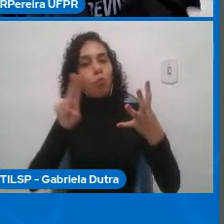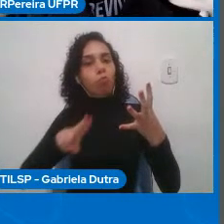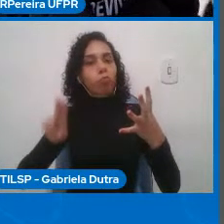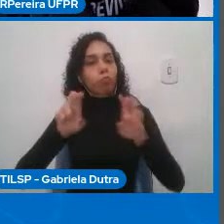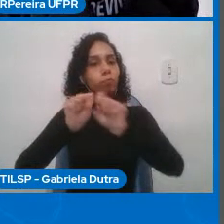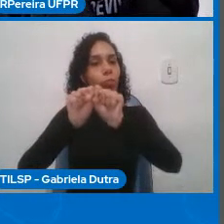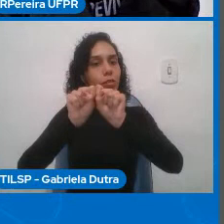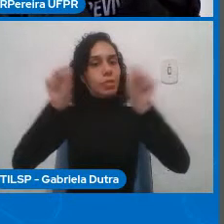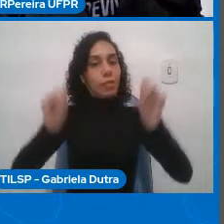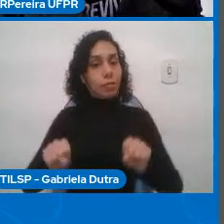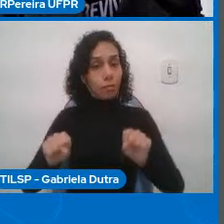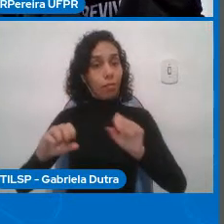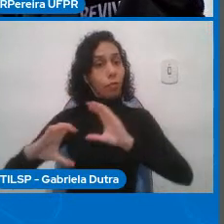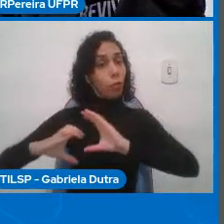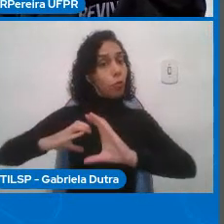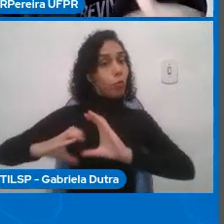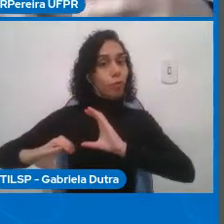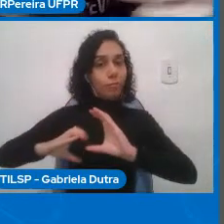onde se dá